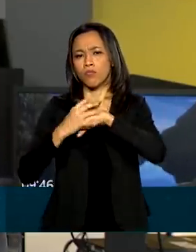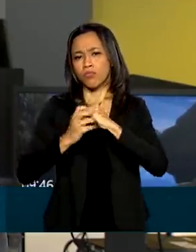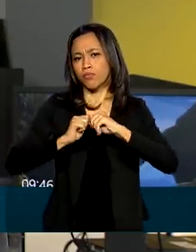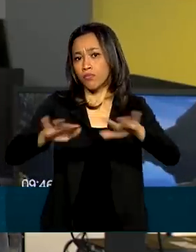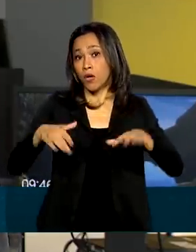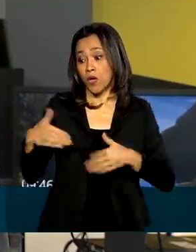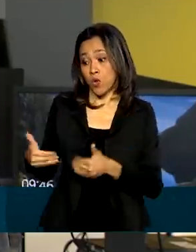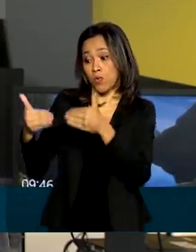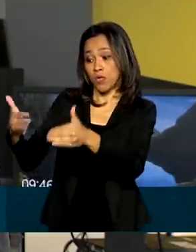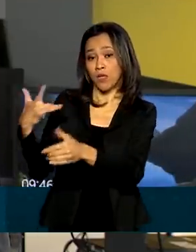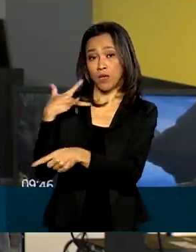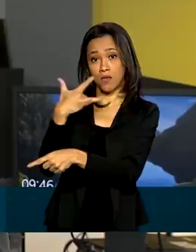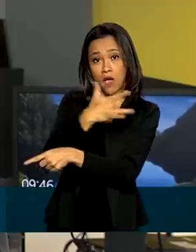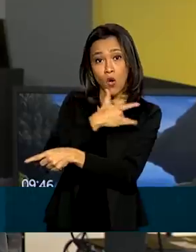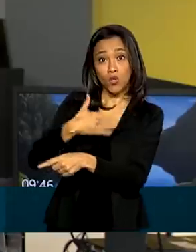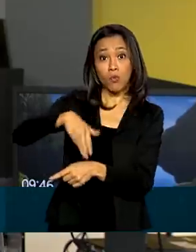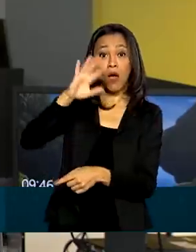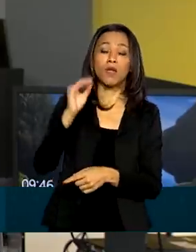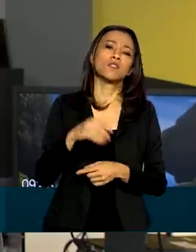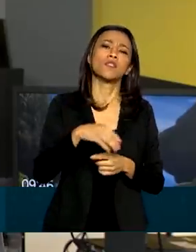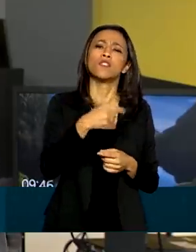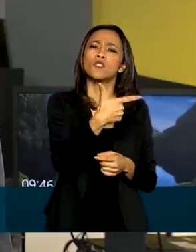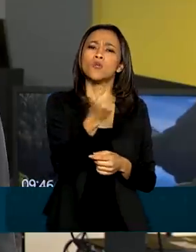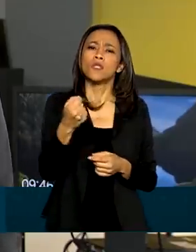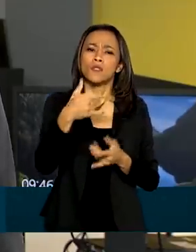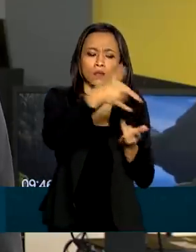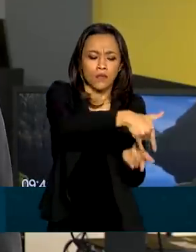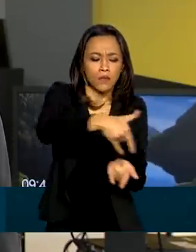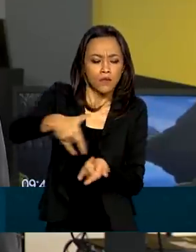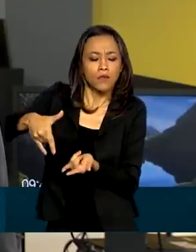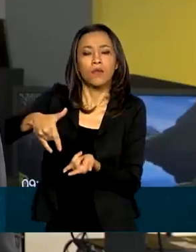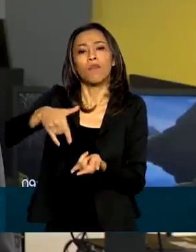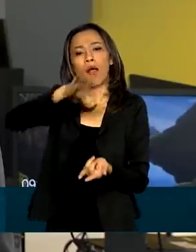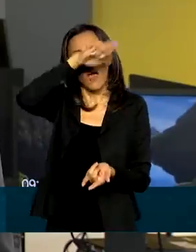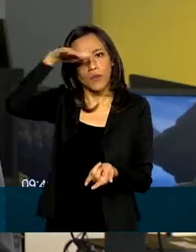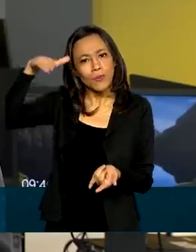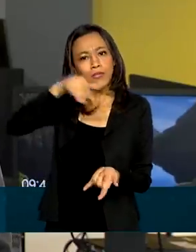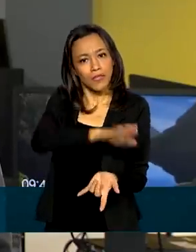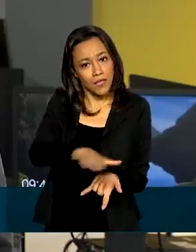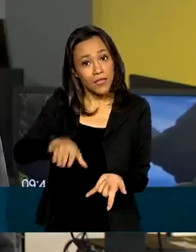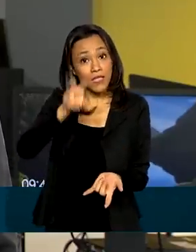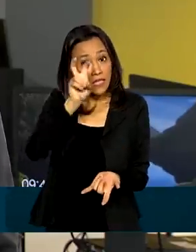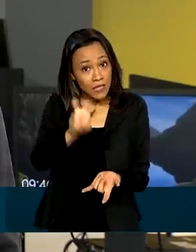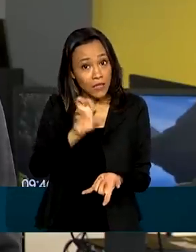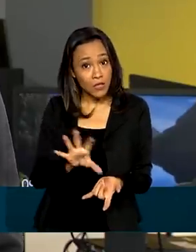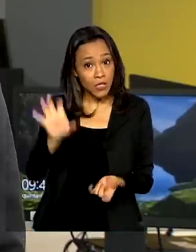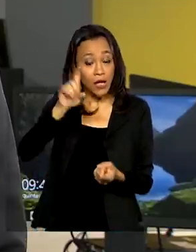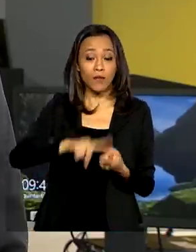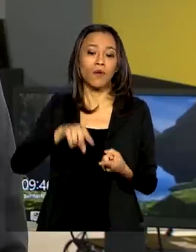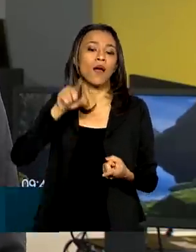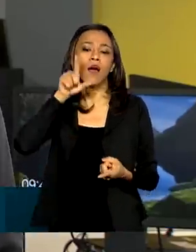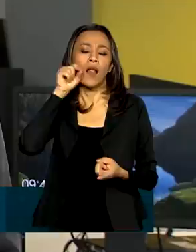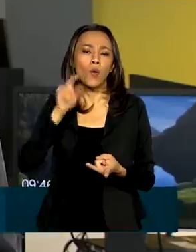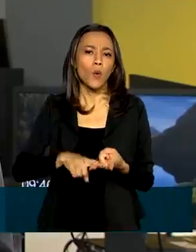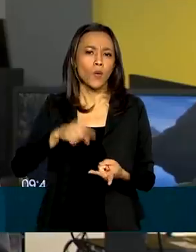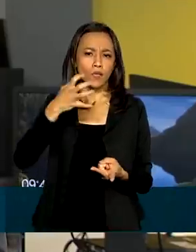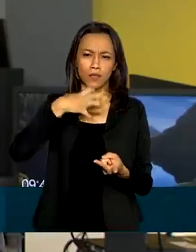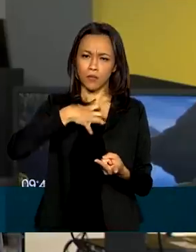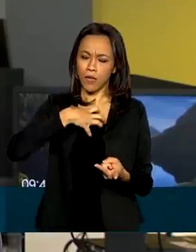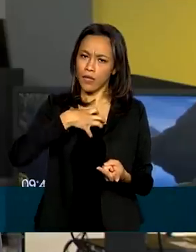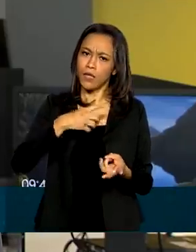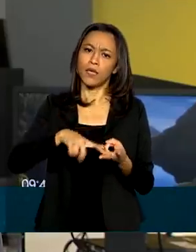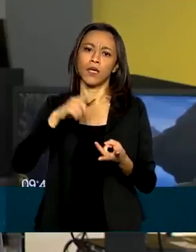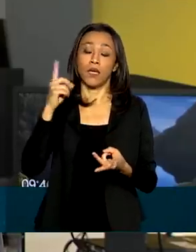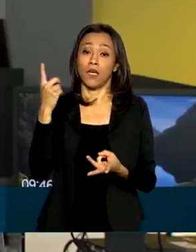habilitou mais de 208 novos leitos de UTIs para adultos e crianças em cinco estados. Alagoas, Bahia, Rio de